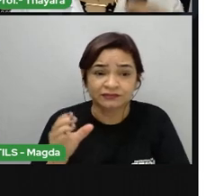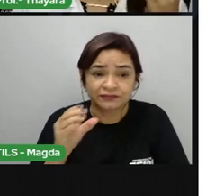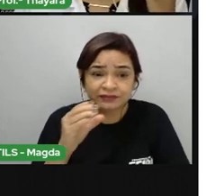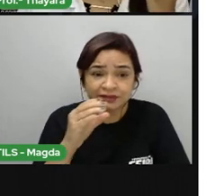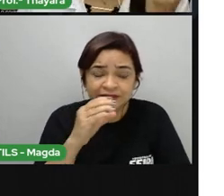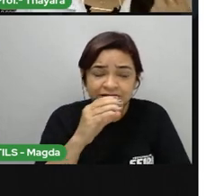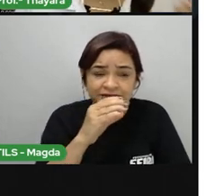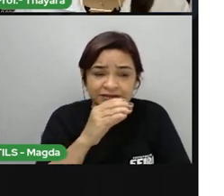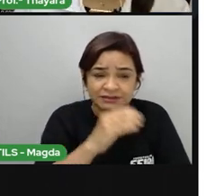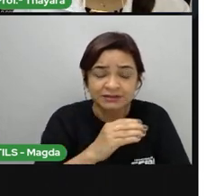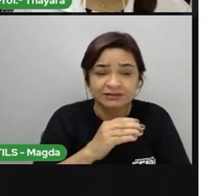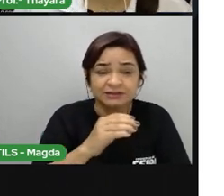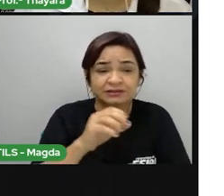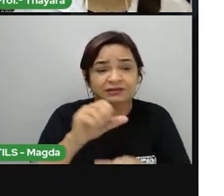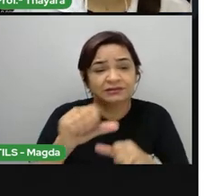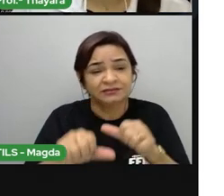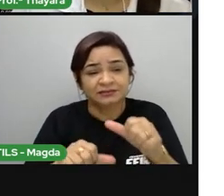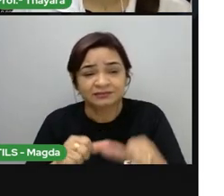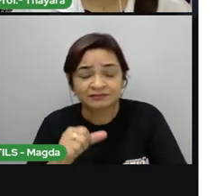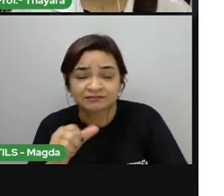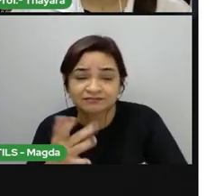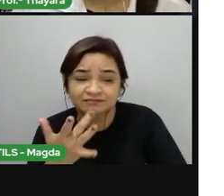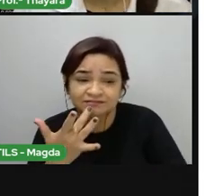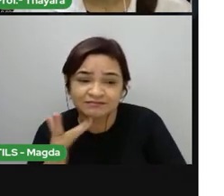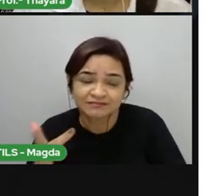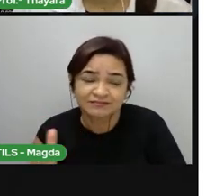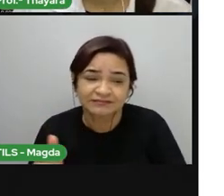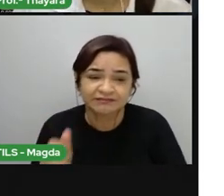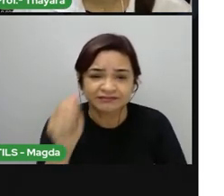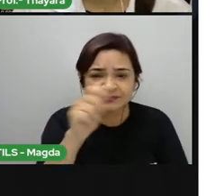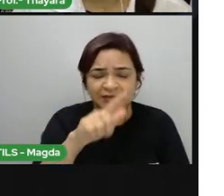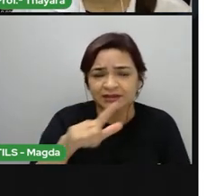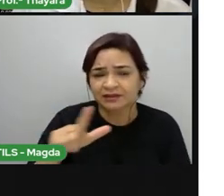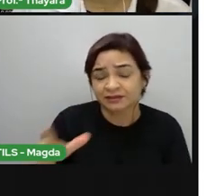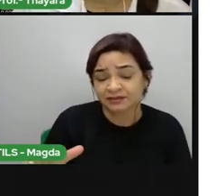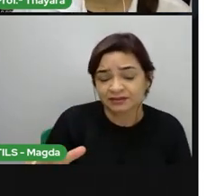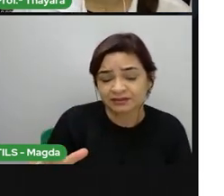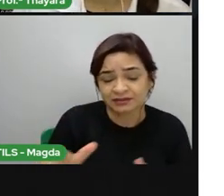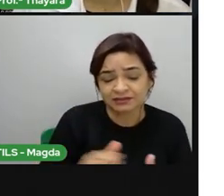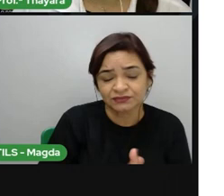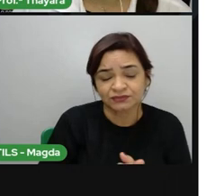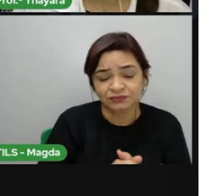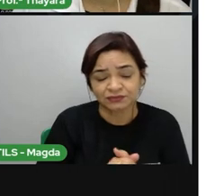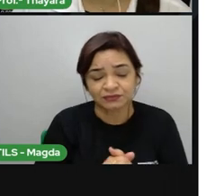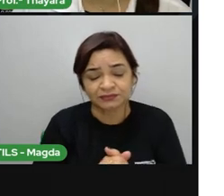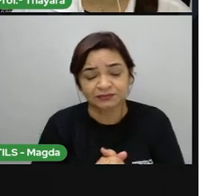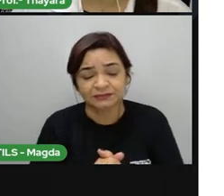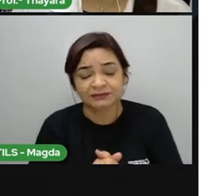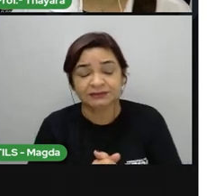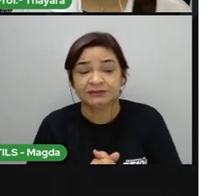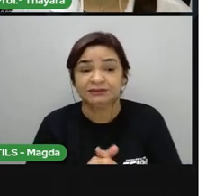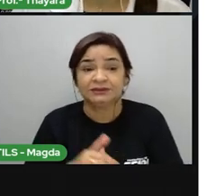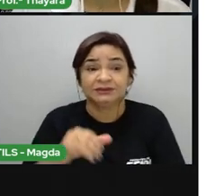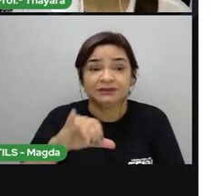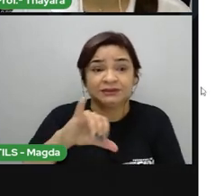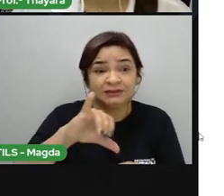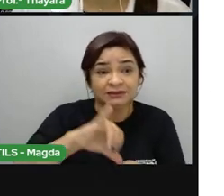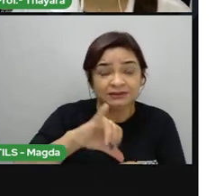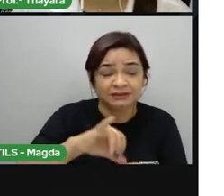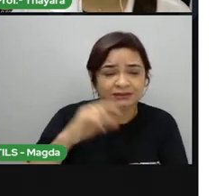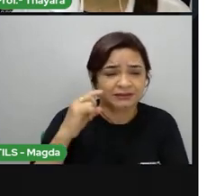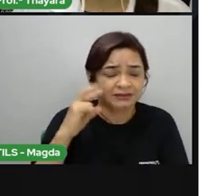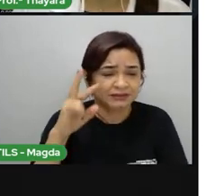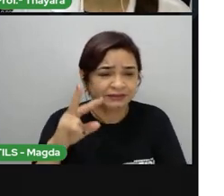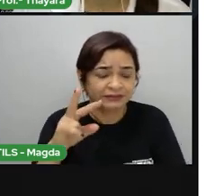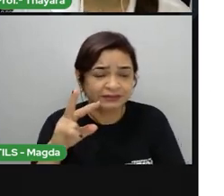visualizar um tom de ouro. O azul é o cobre presente nos fogos de artifício que confere essa cor, né,